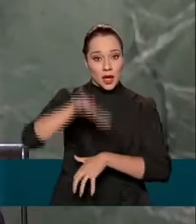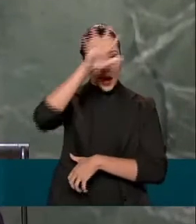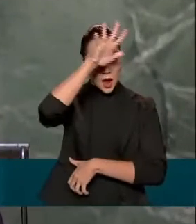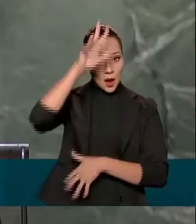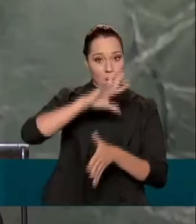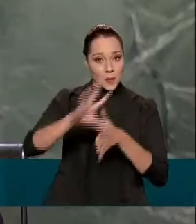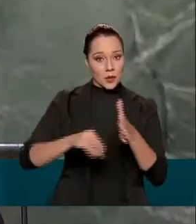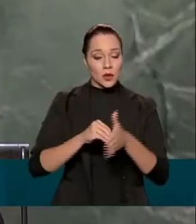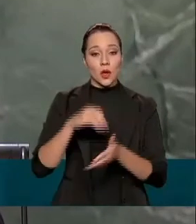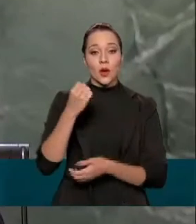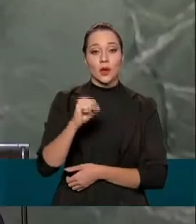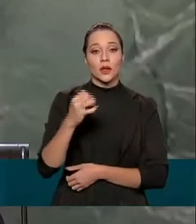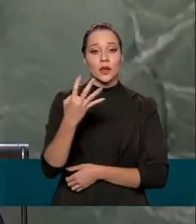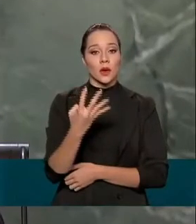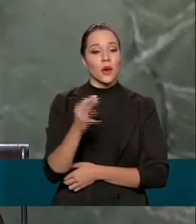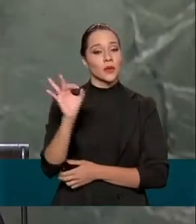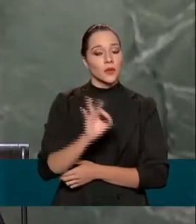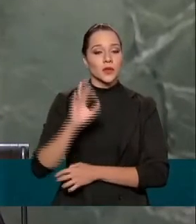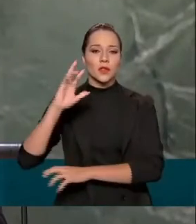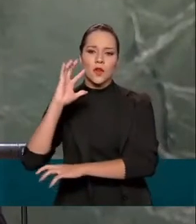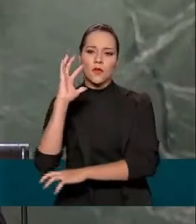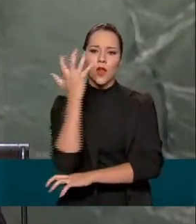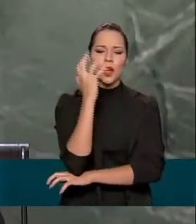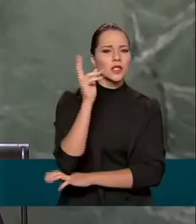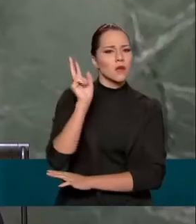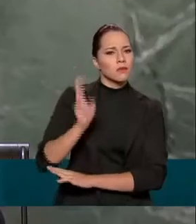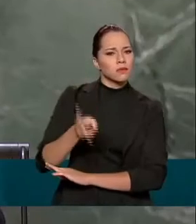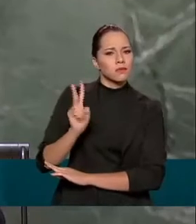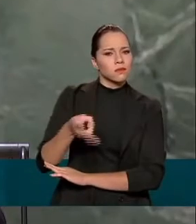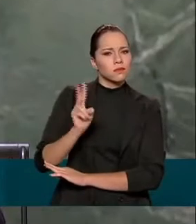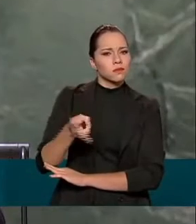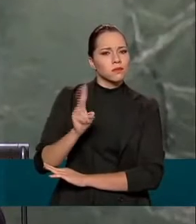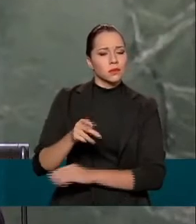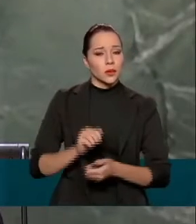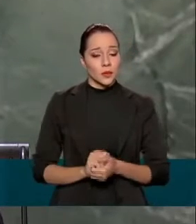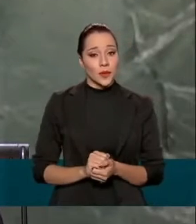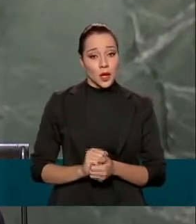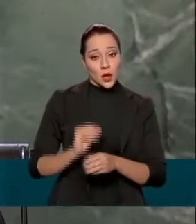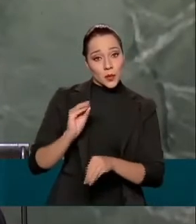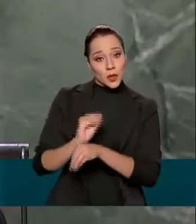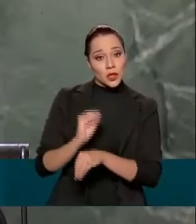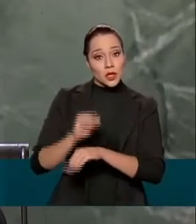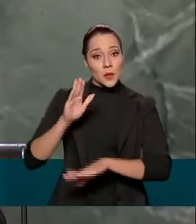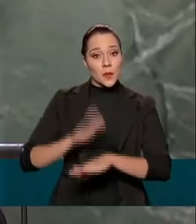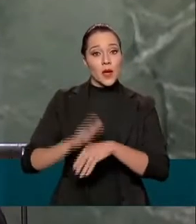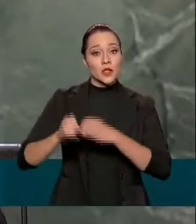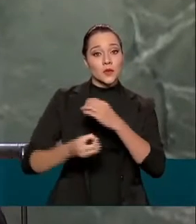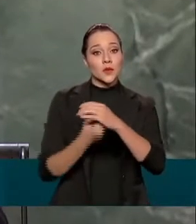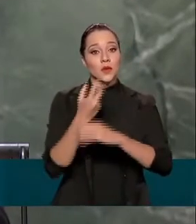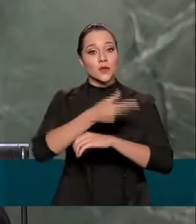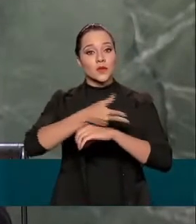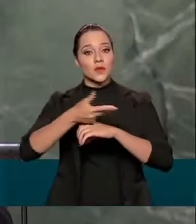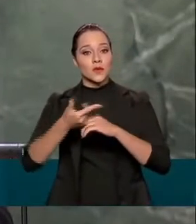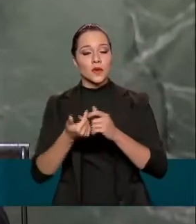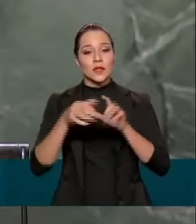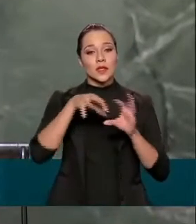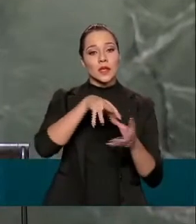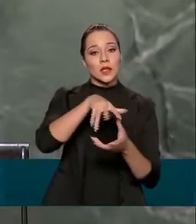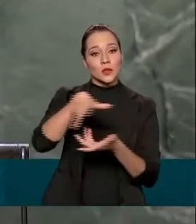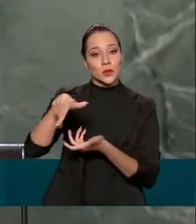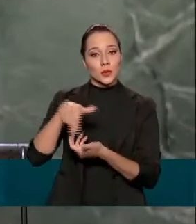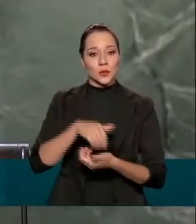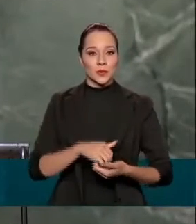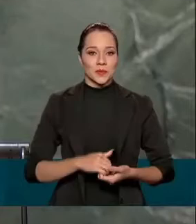84% da floresta está intacta, abrigando a maior biodiversidade do planeta.